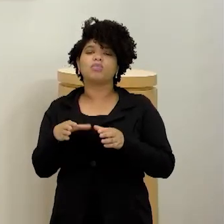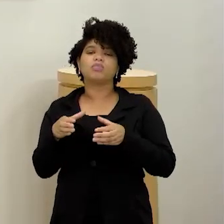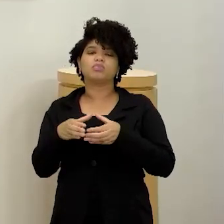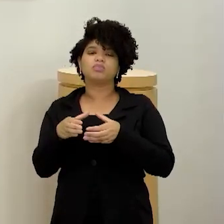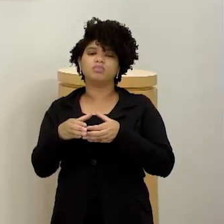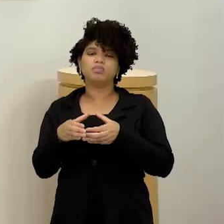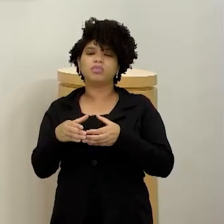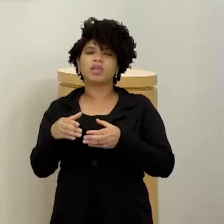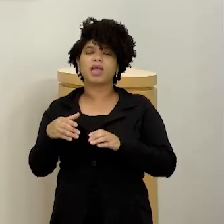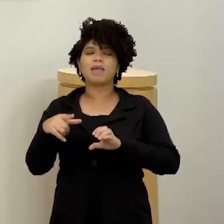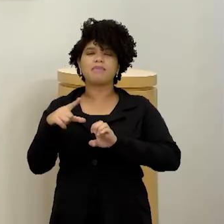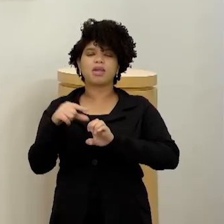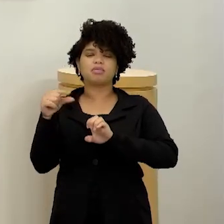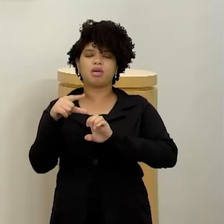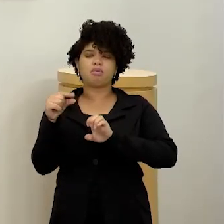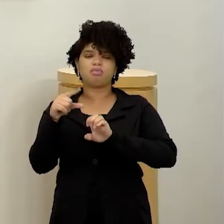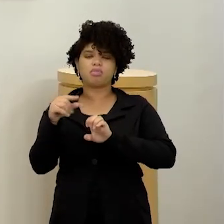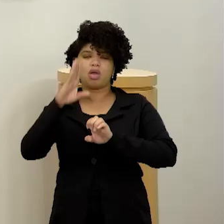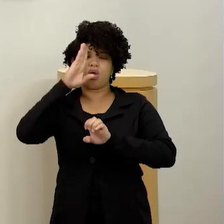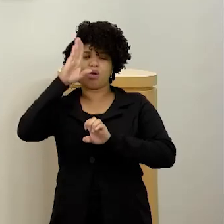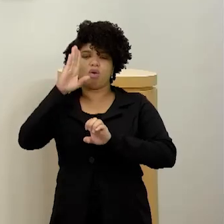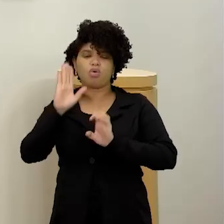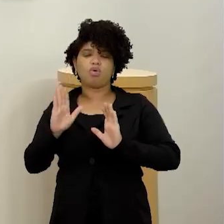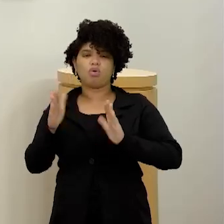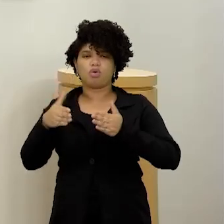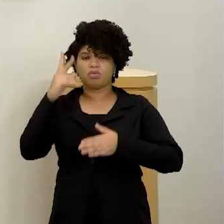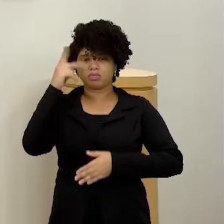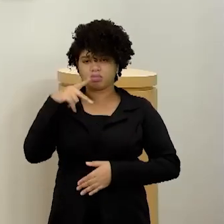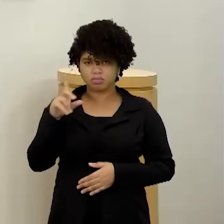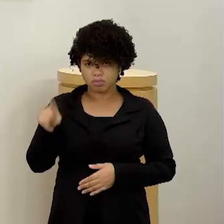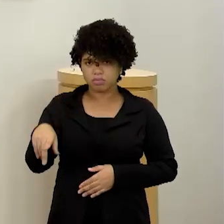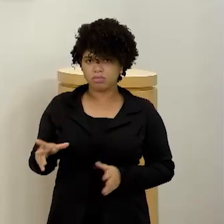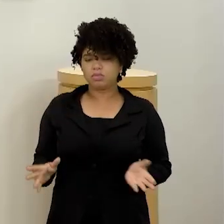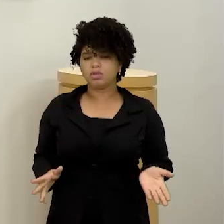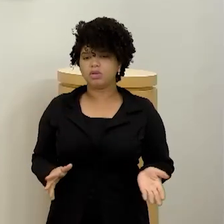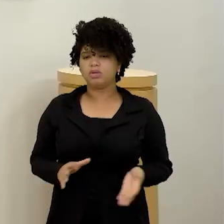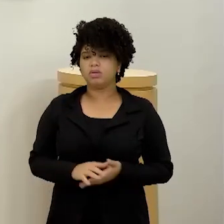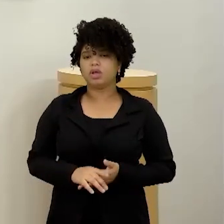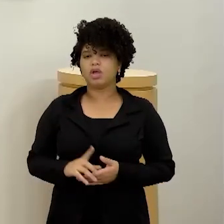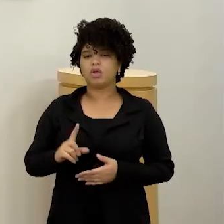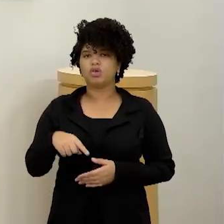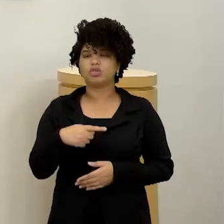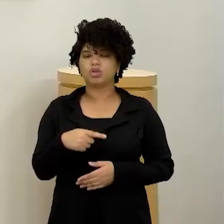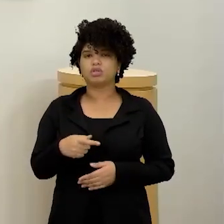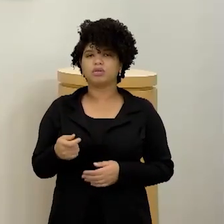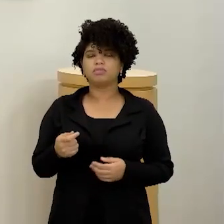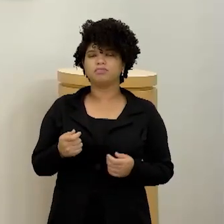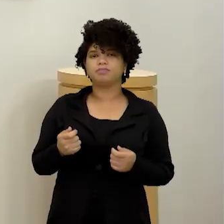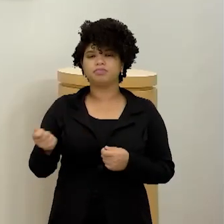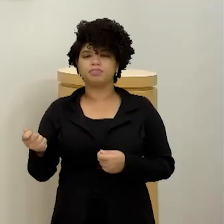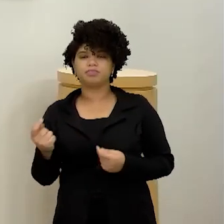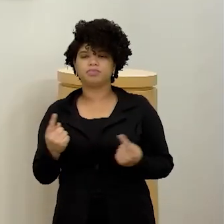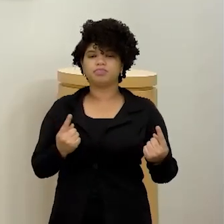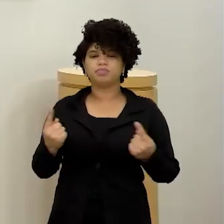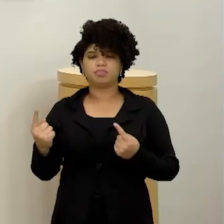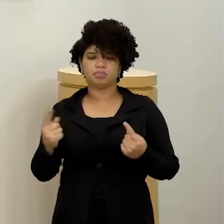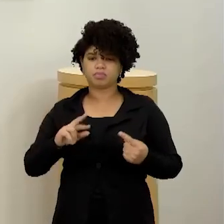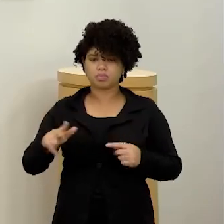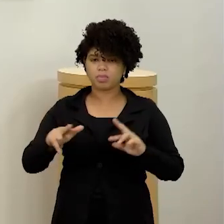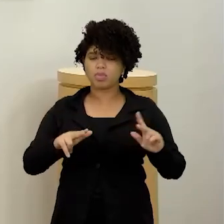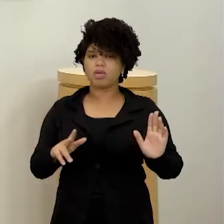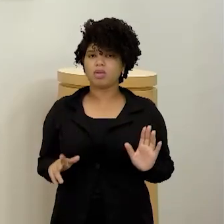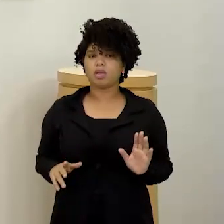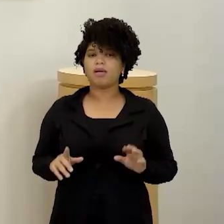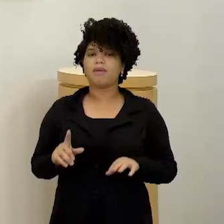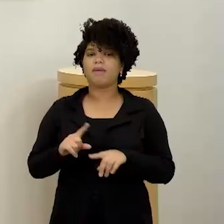empreendedorismo individual. A gente não está aqui torcendo para nenhum dos dois para fazer apologia, a